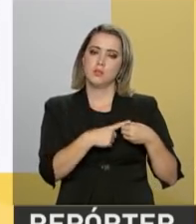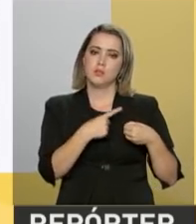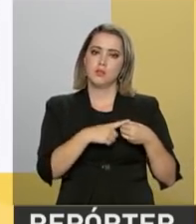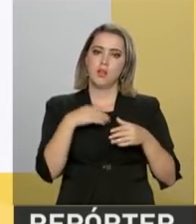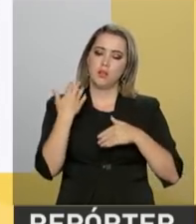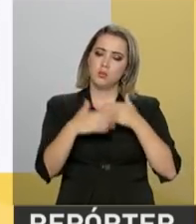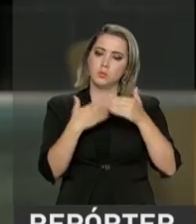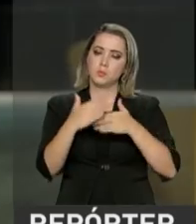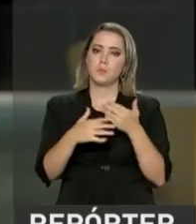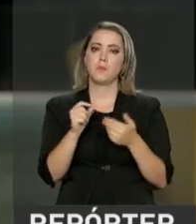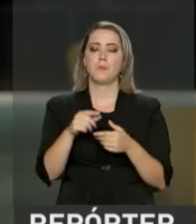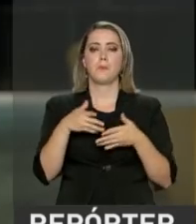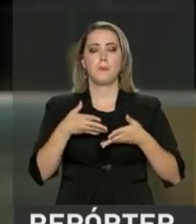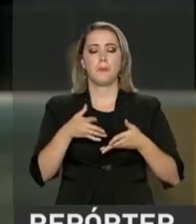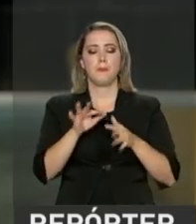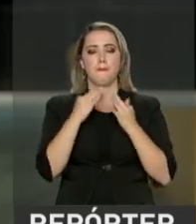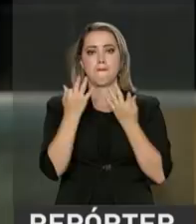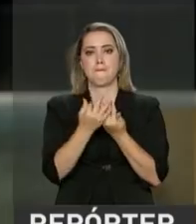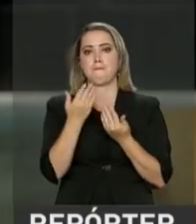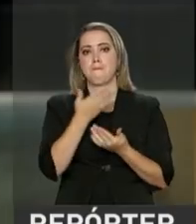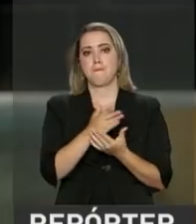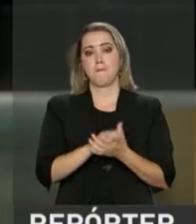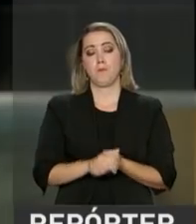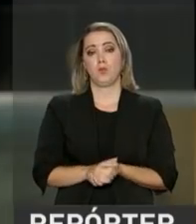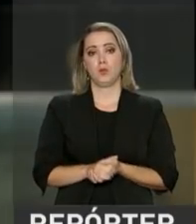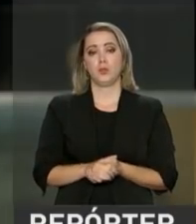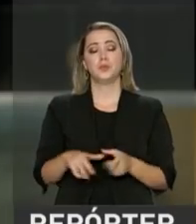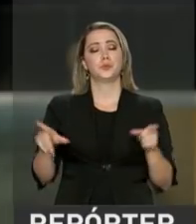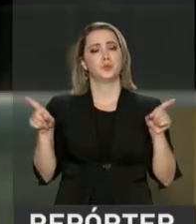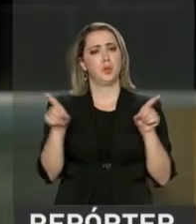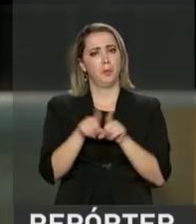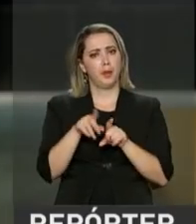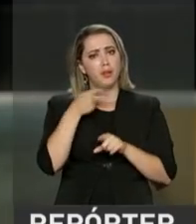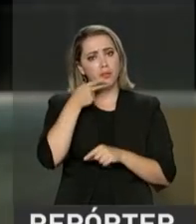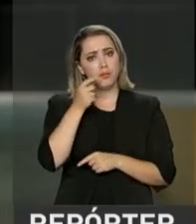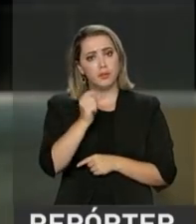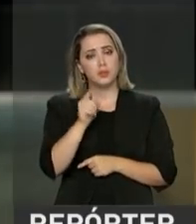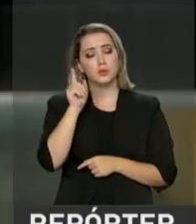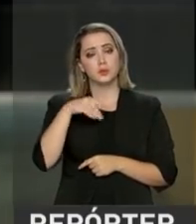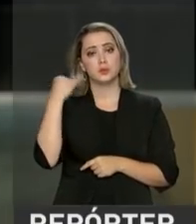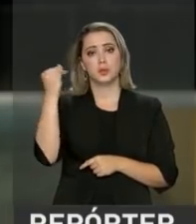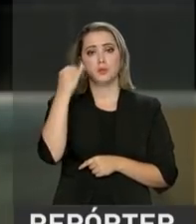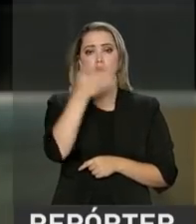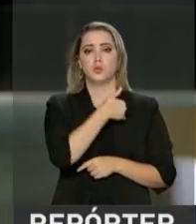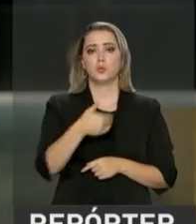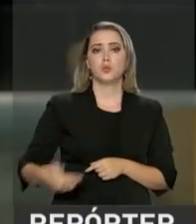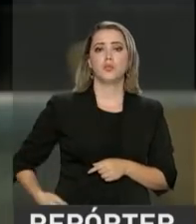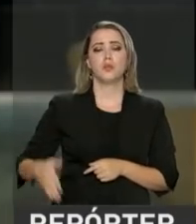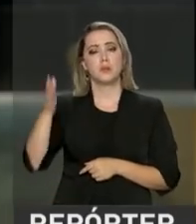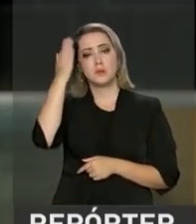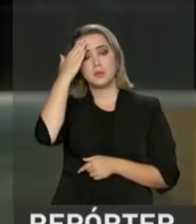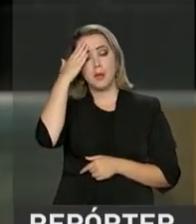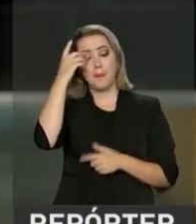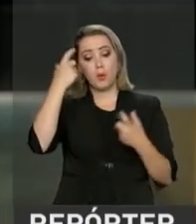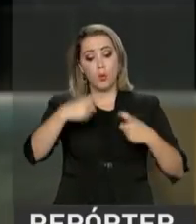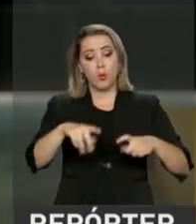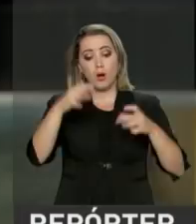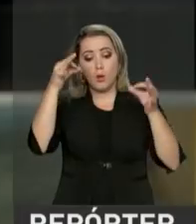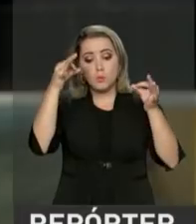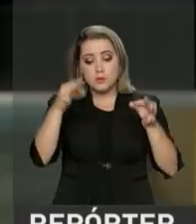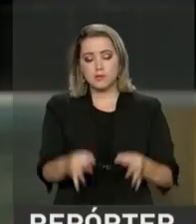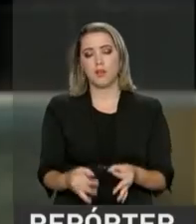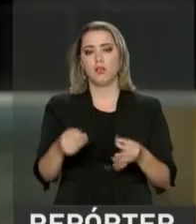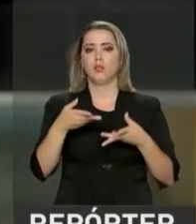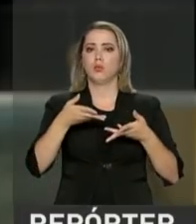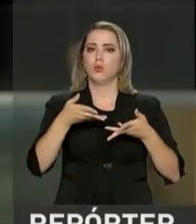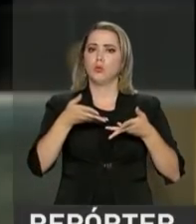tradição familiar. O ministro disse ainda que a medida é importante para o governo saber onde realmente essas crianças